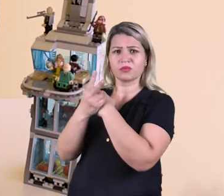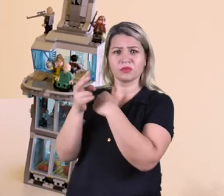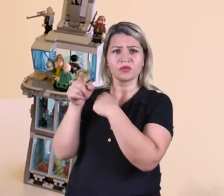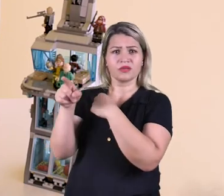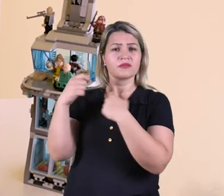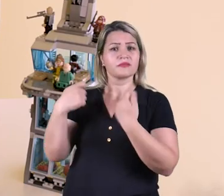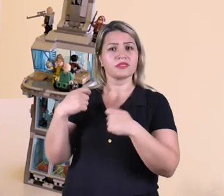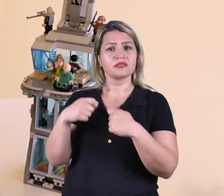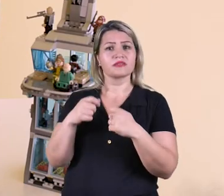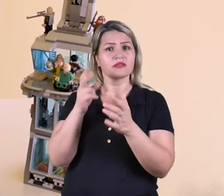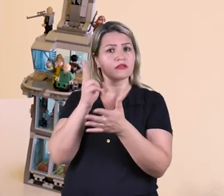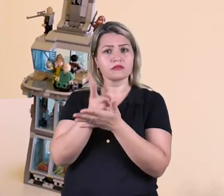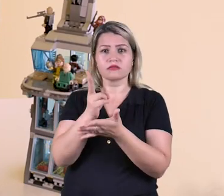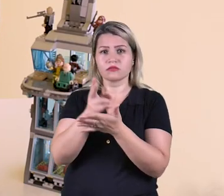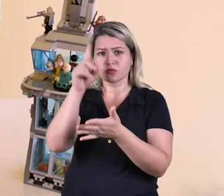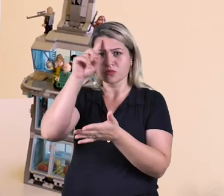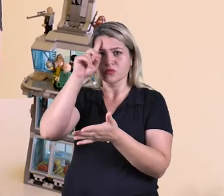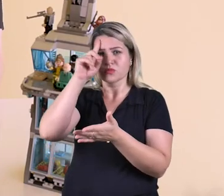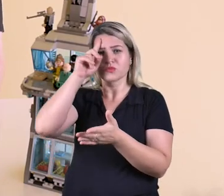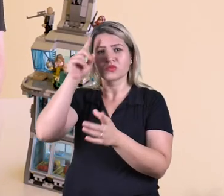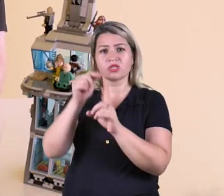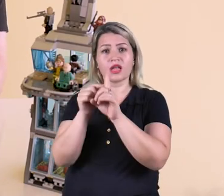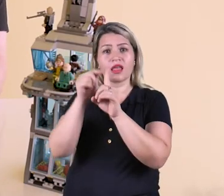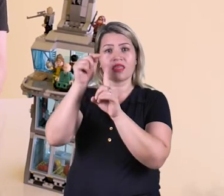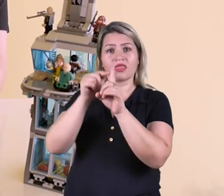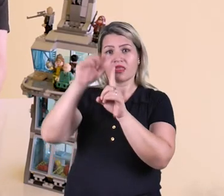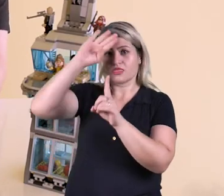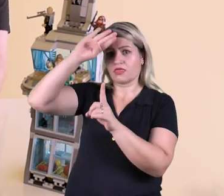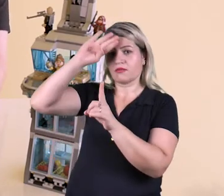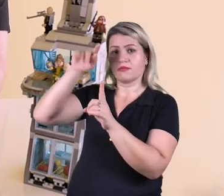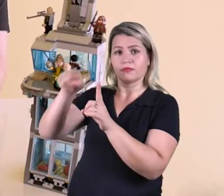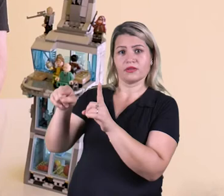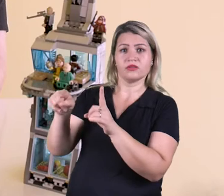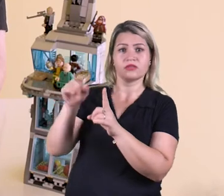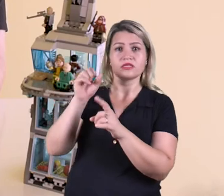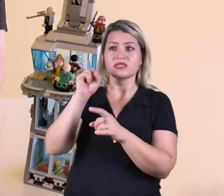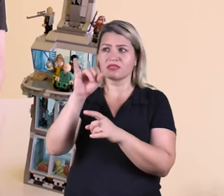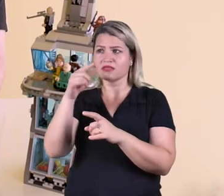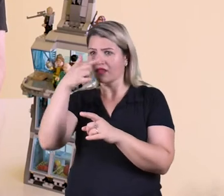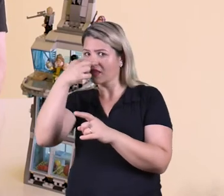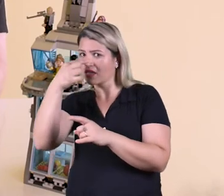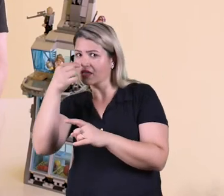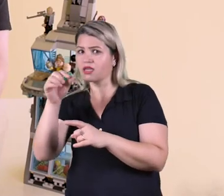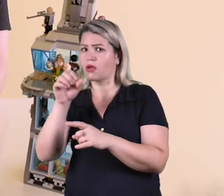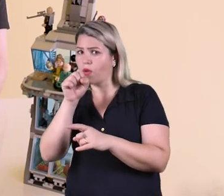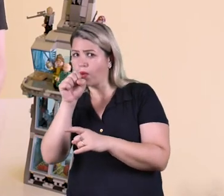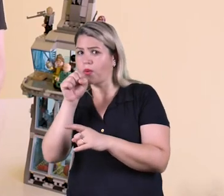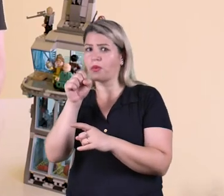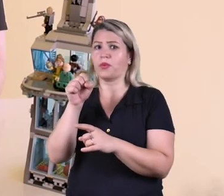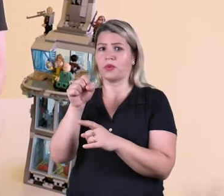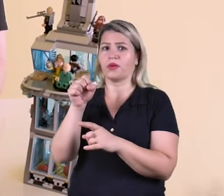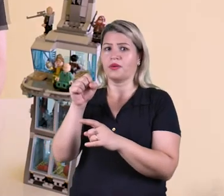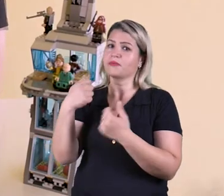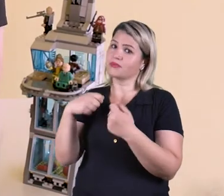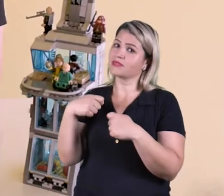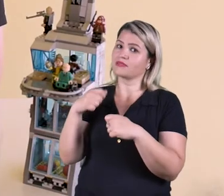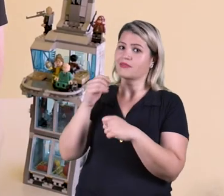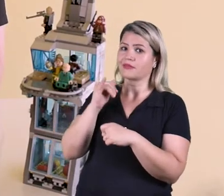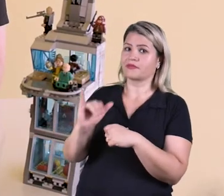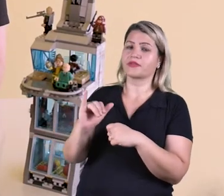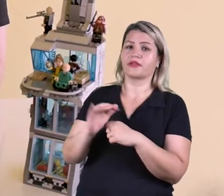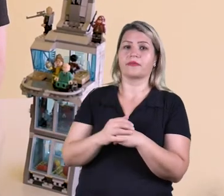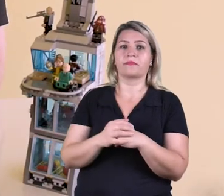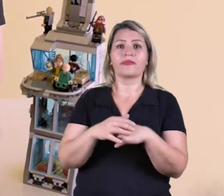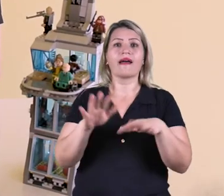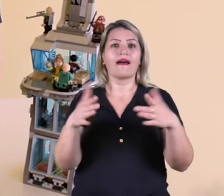verificar diariamente a sua temperatura. E também verificar se acoriza nas narinas e tosses, como forma de precaução. Ah,